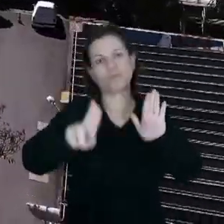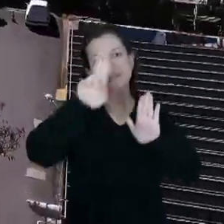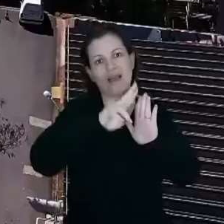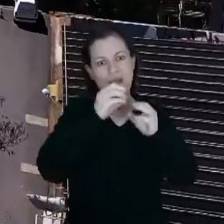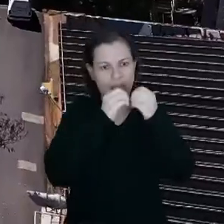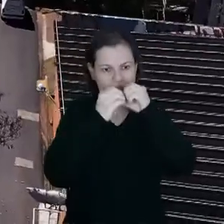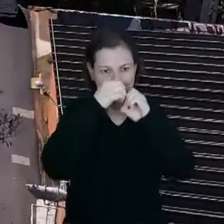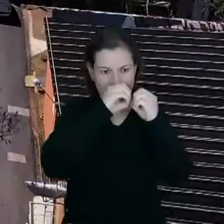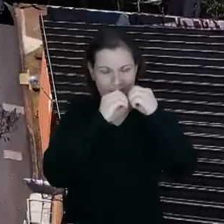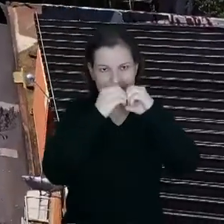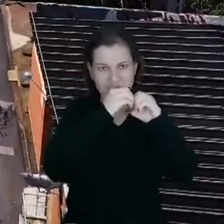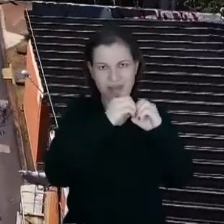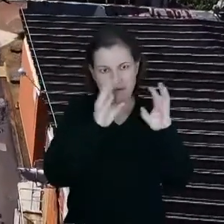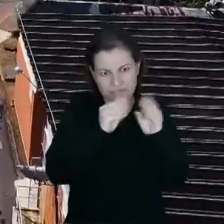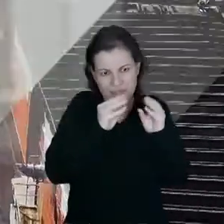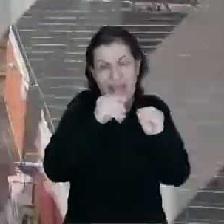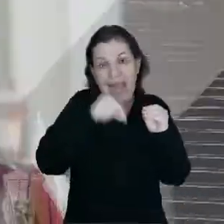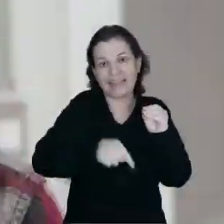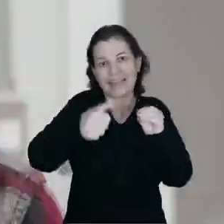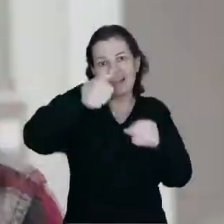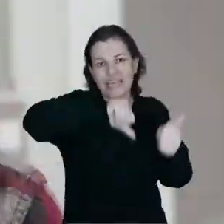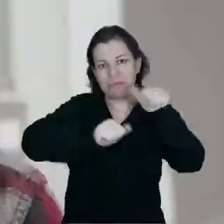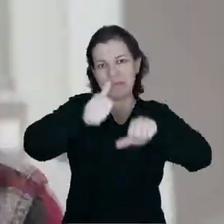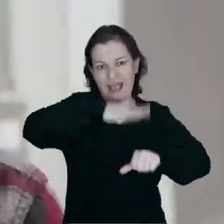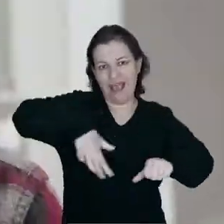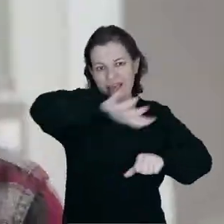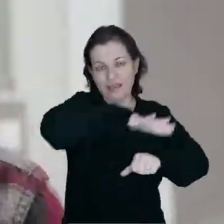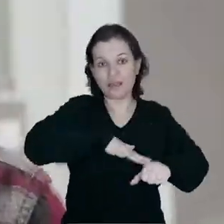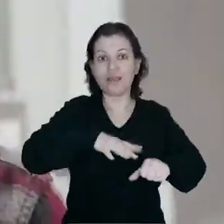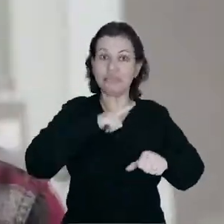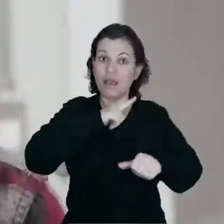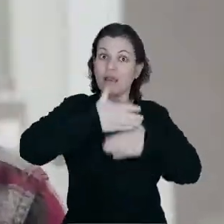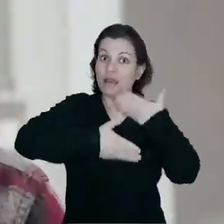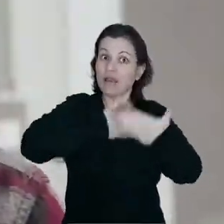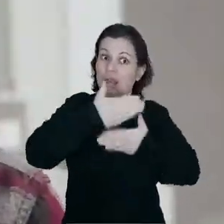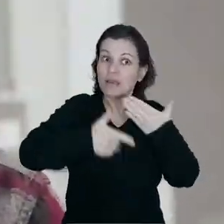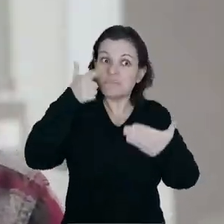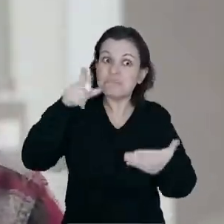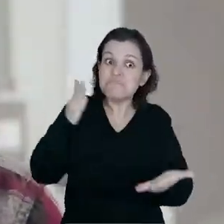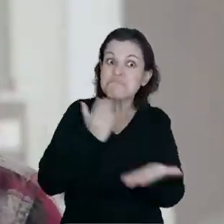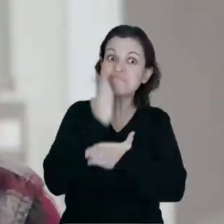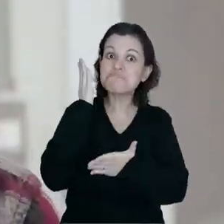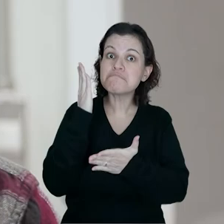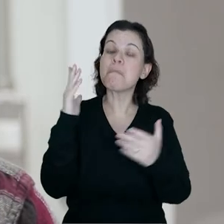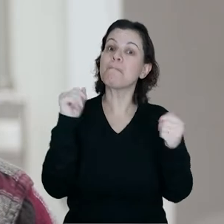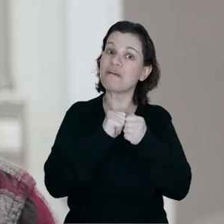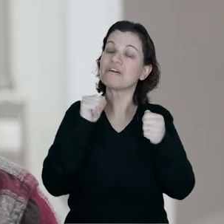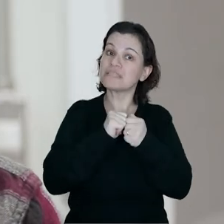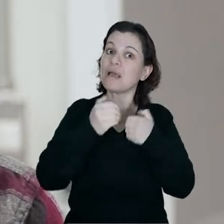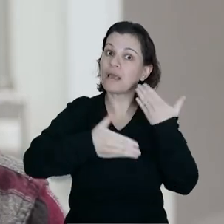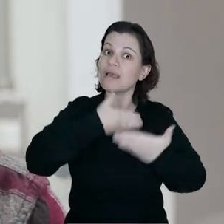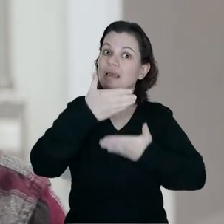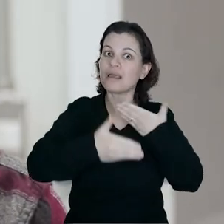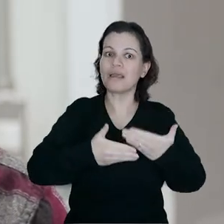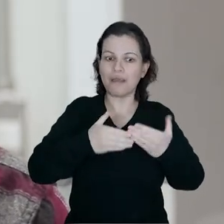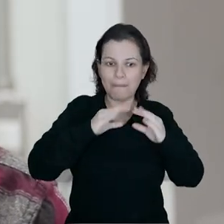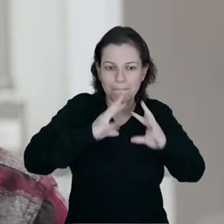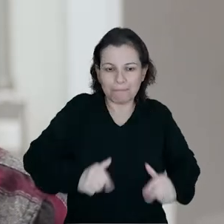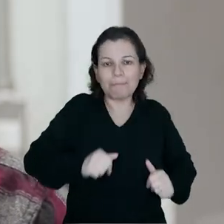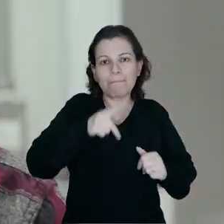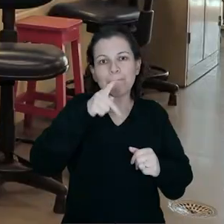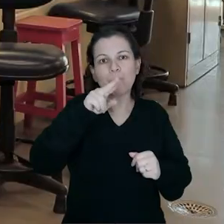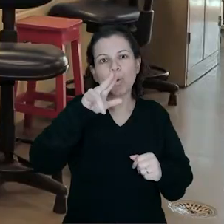essas partículas que ela sintetizou aqui na Química e está no processo de validar isso para fazer esse processo de